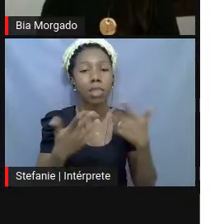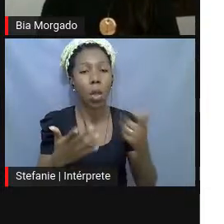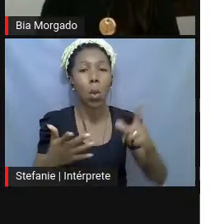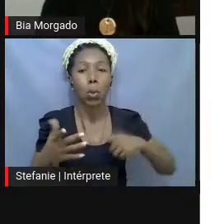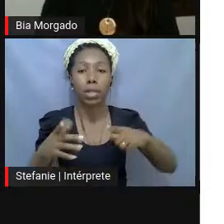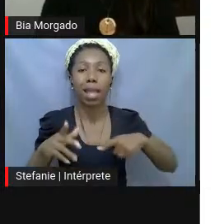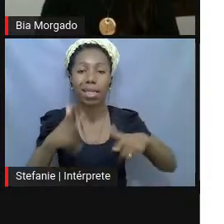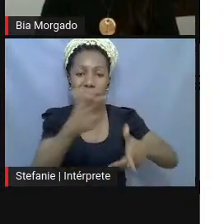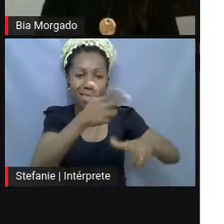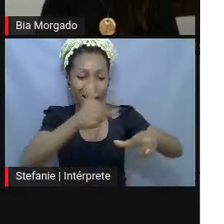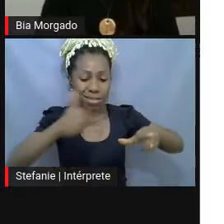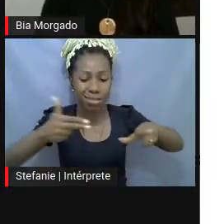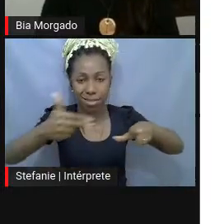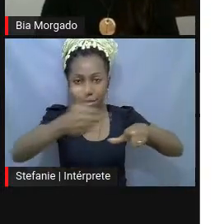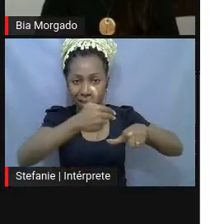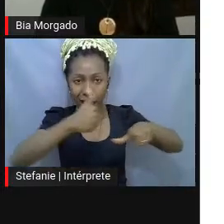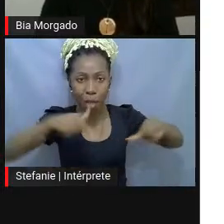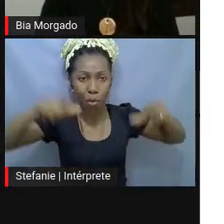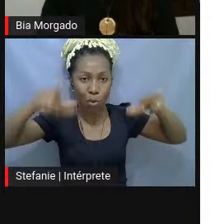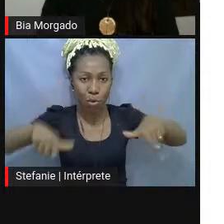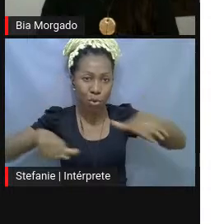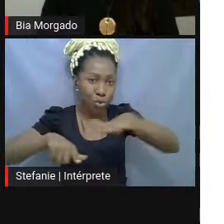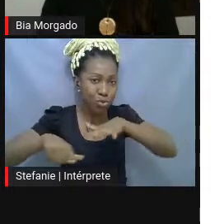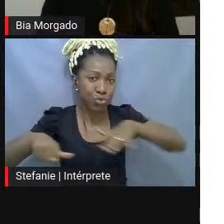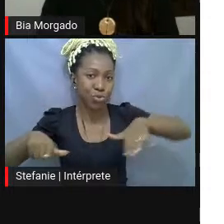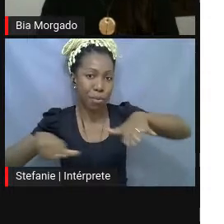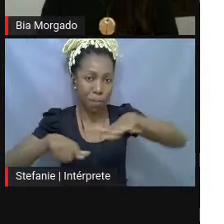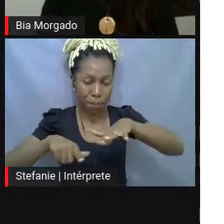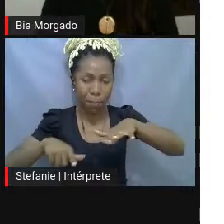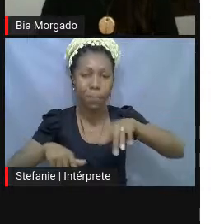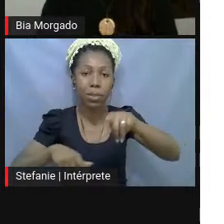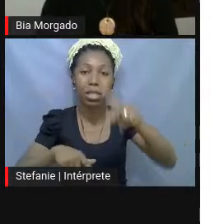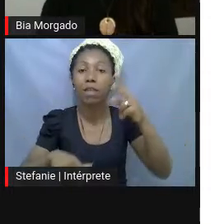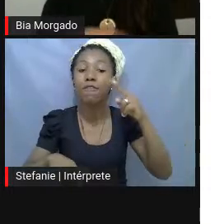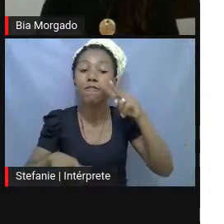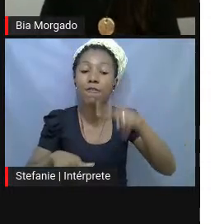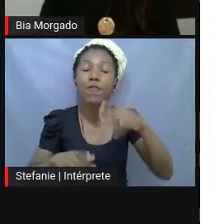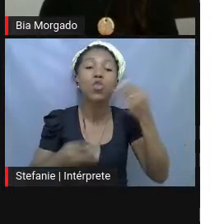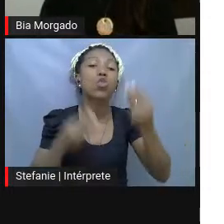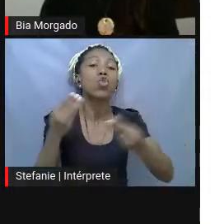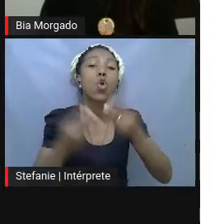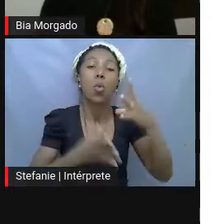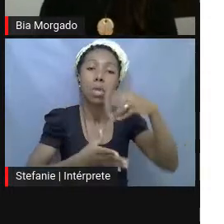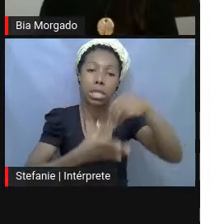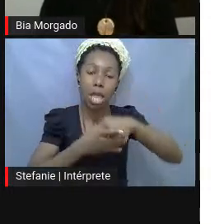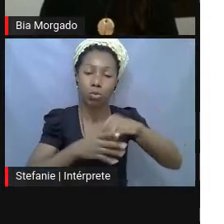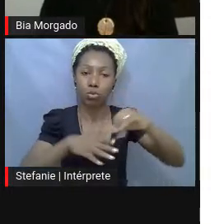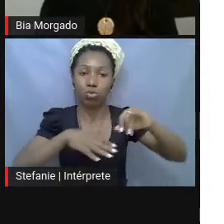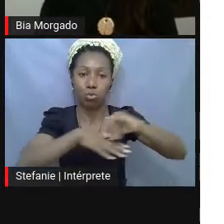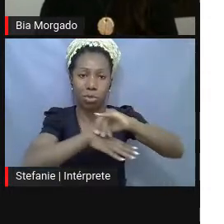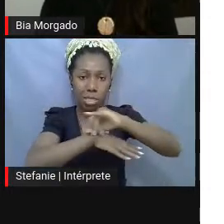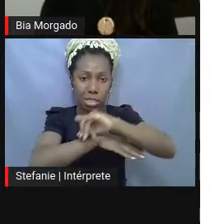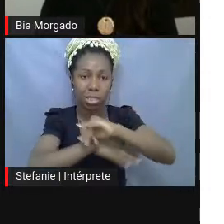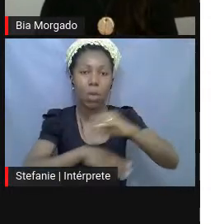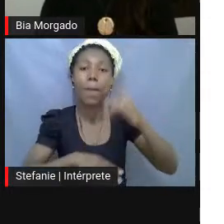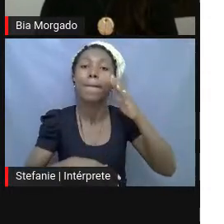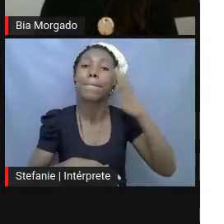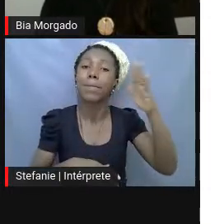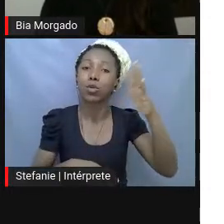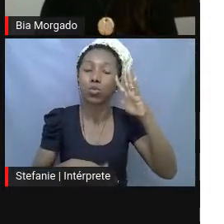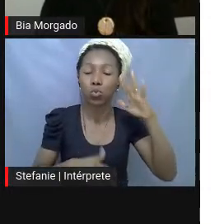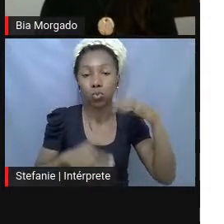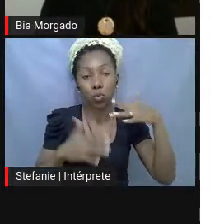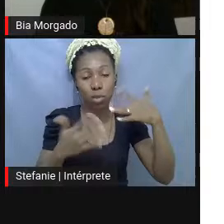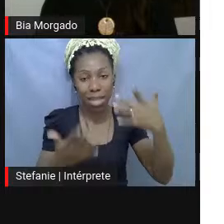né, do espaço dispositivo lá da White Chapel, para vocês verem um pouco a disposição, né, como ele pensou em colocar, e aí cada um